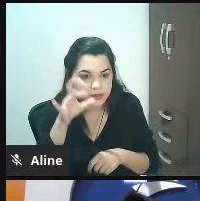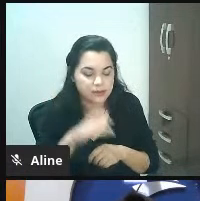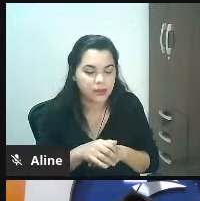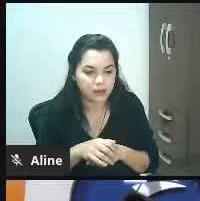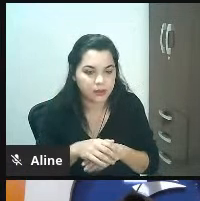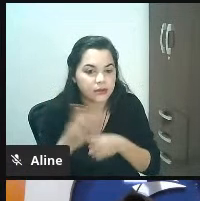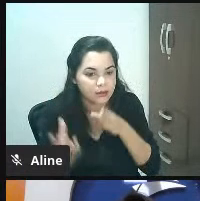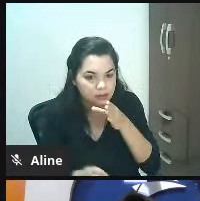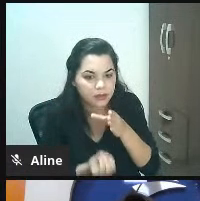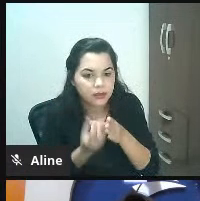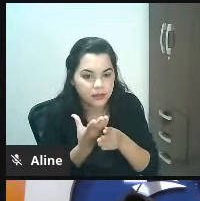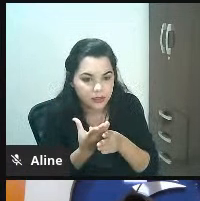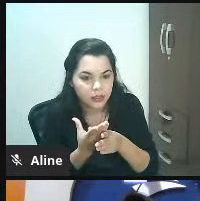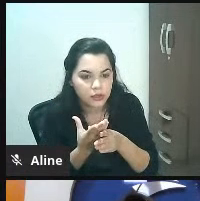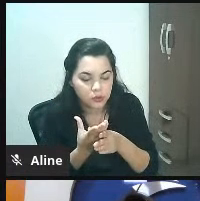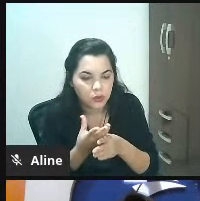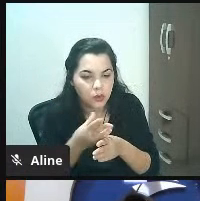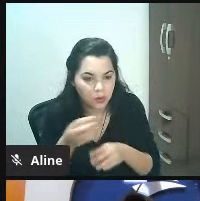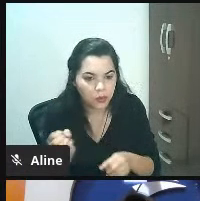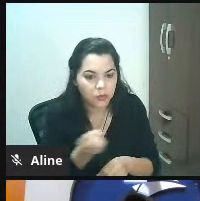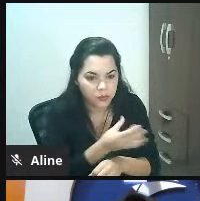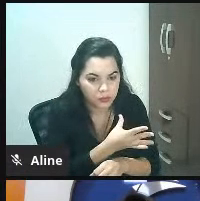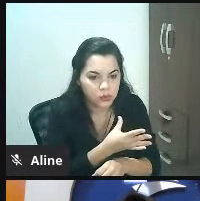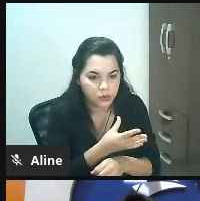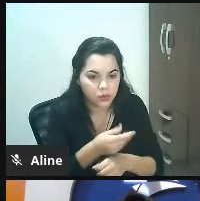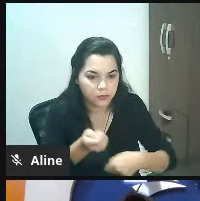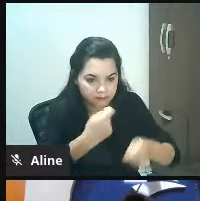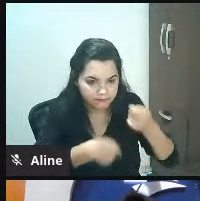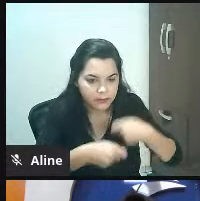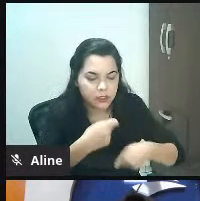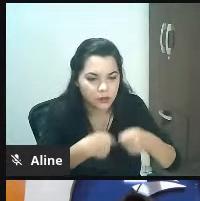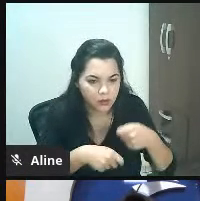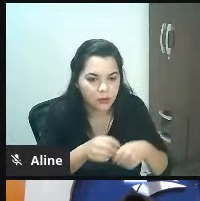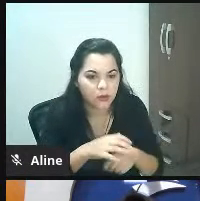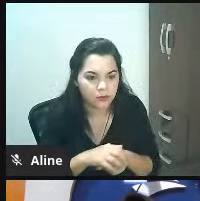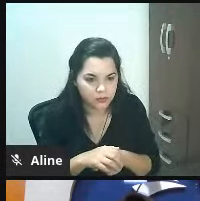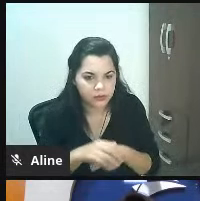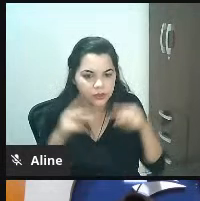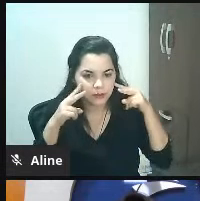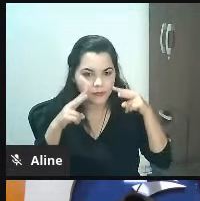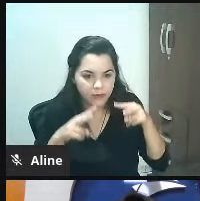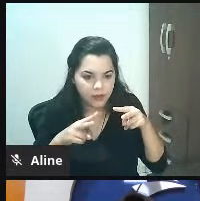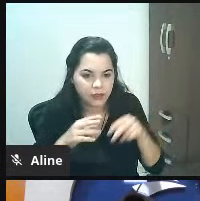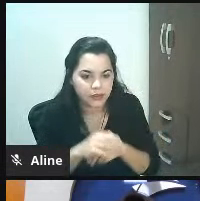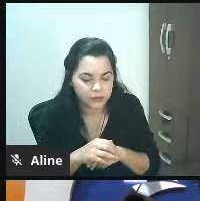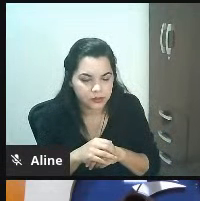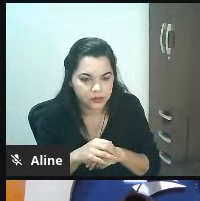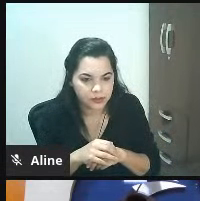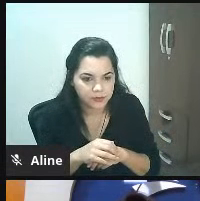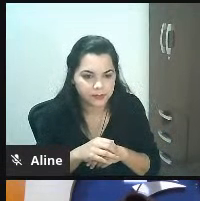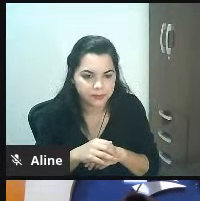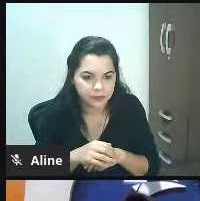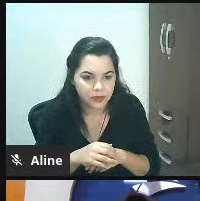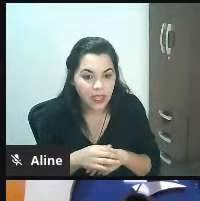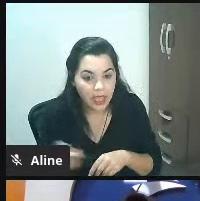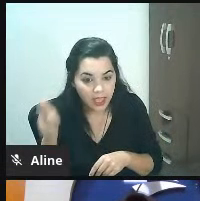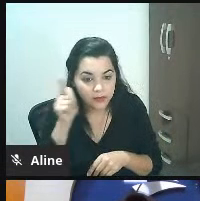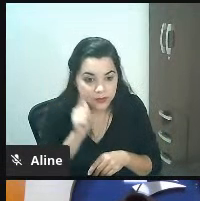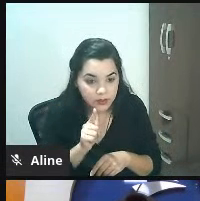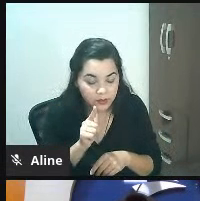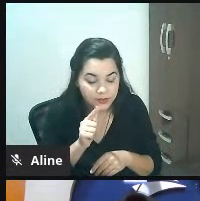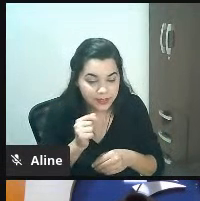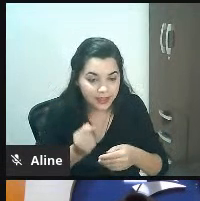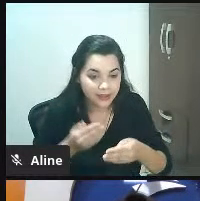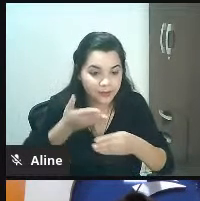o Instagram criou para mostrar para as empresas o seguinte olha aí quer montar uma loja lá no Instagram você pode colocar o link dentro aí dessa loja do Instagram para ir para dentro do teu